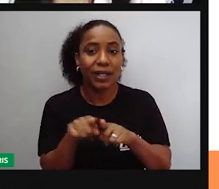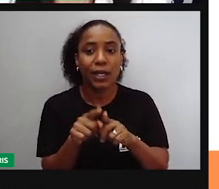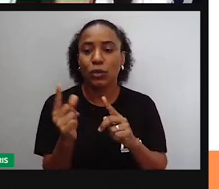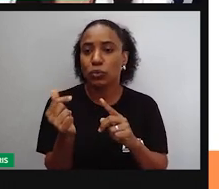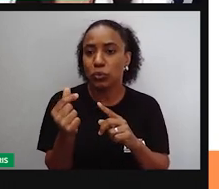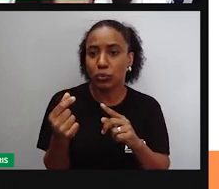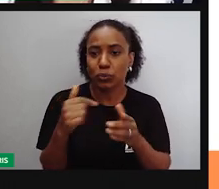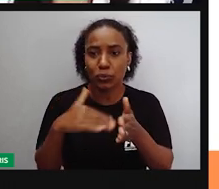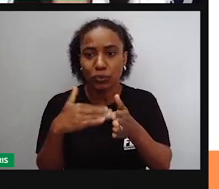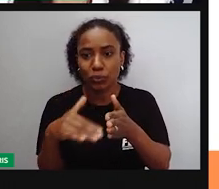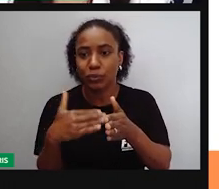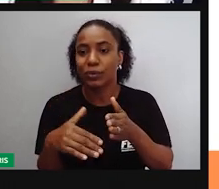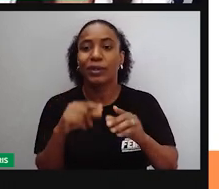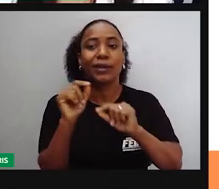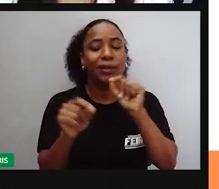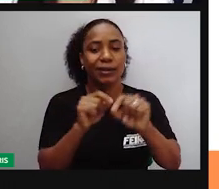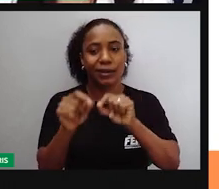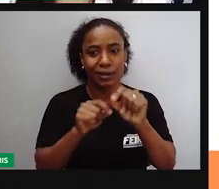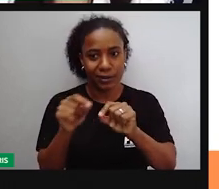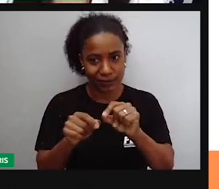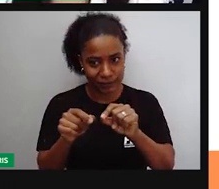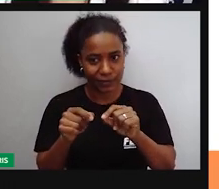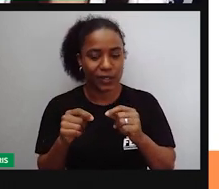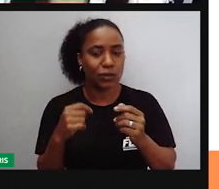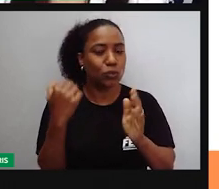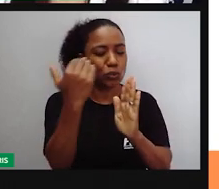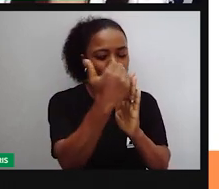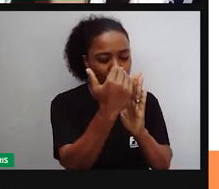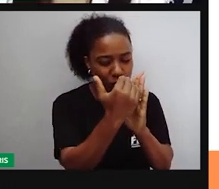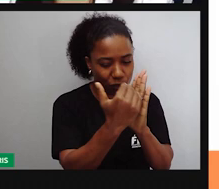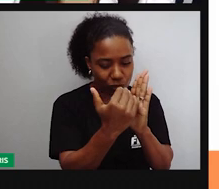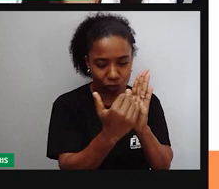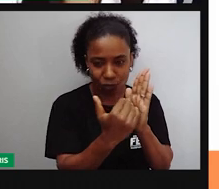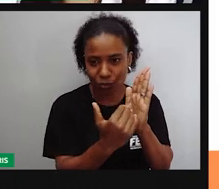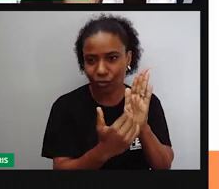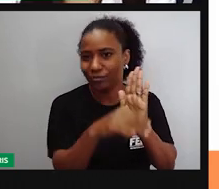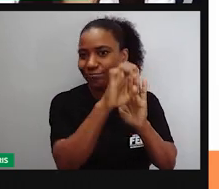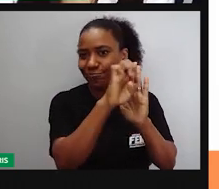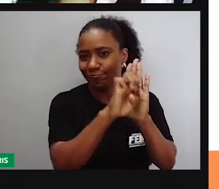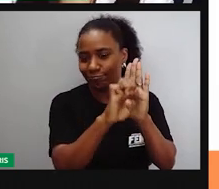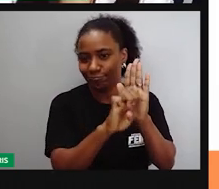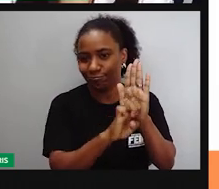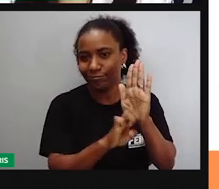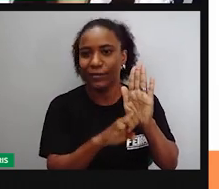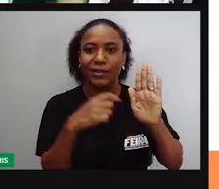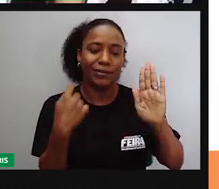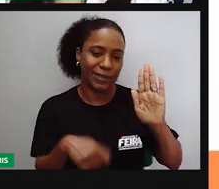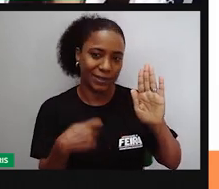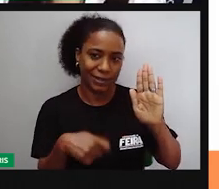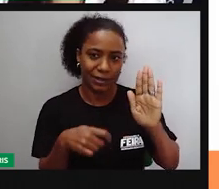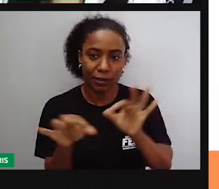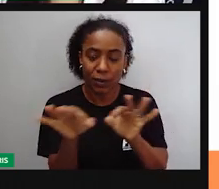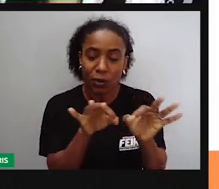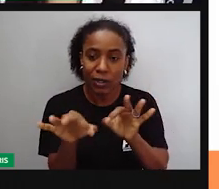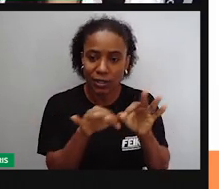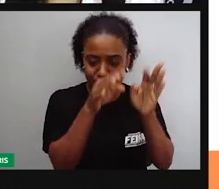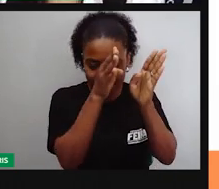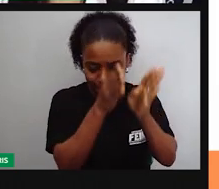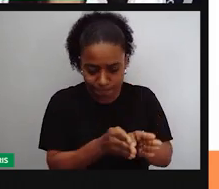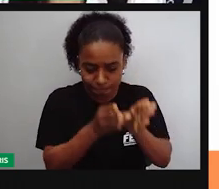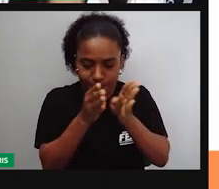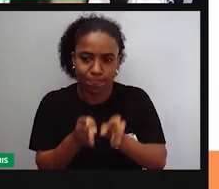essa questão aí que vai regulamentar, que vai organizar a forma como essa